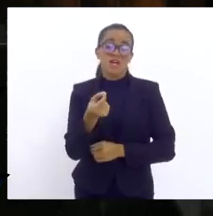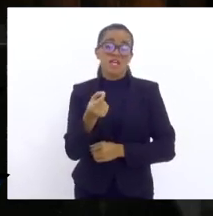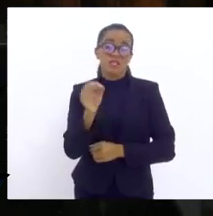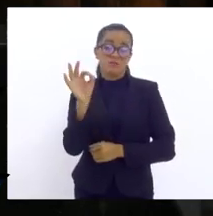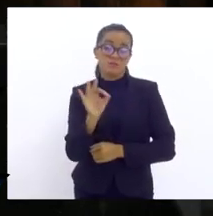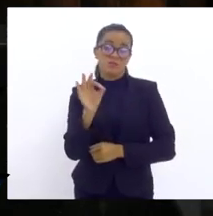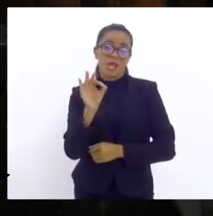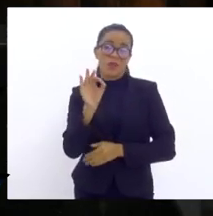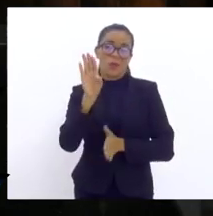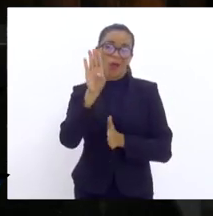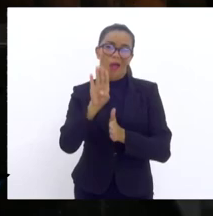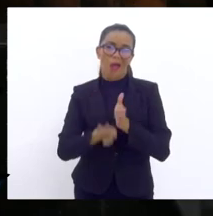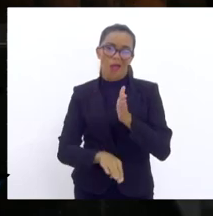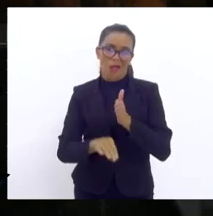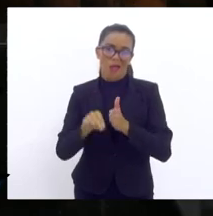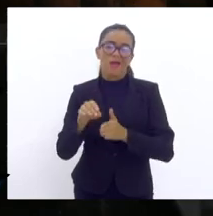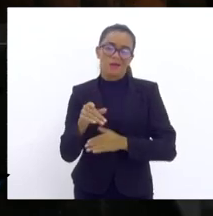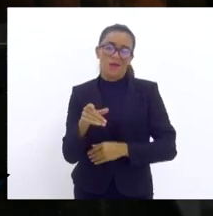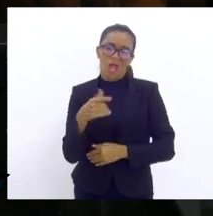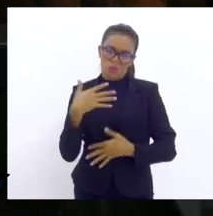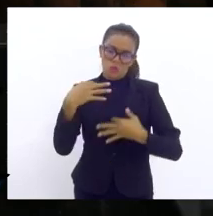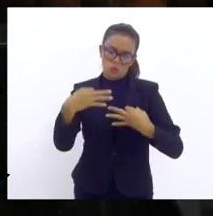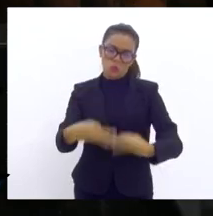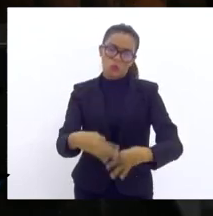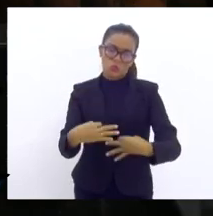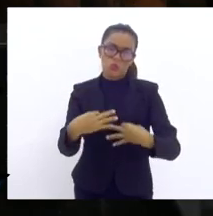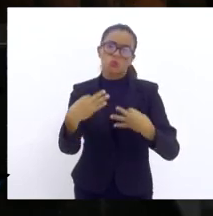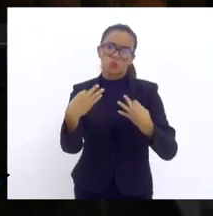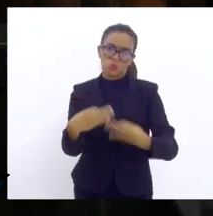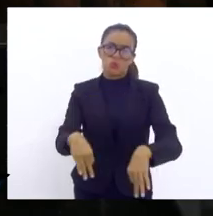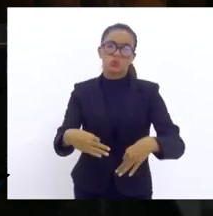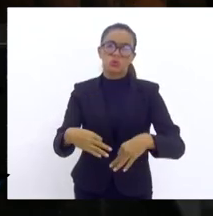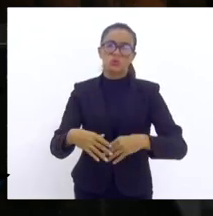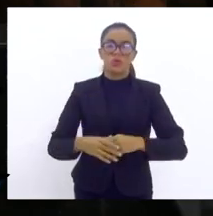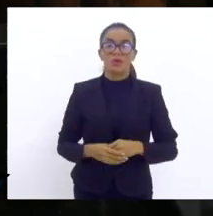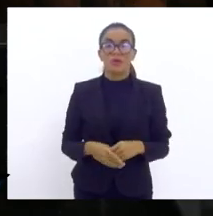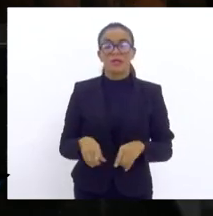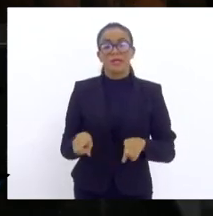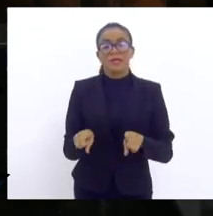de mercado. Então, o valor está justo e